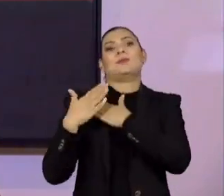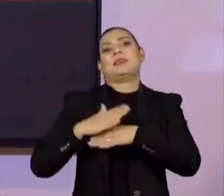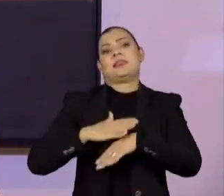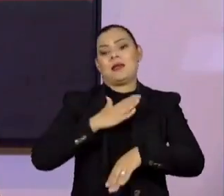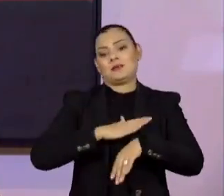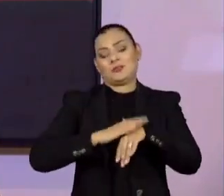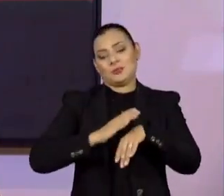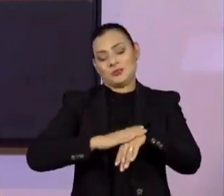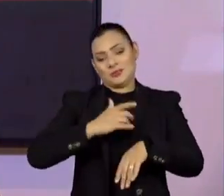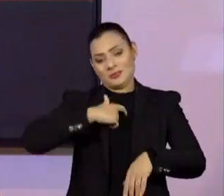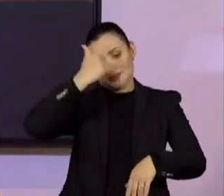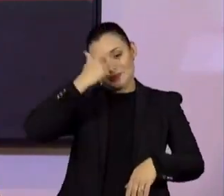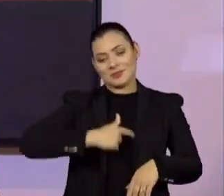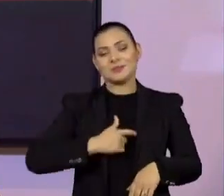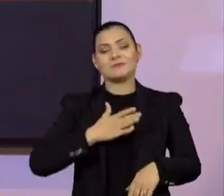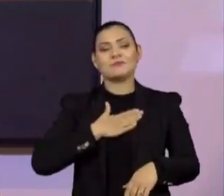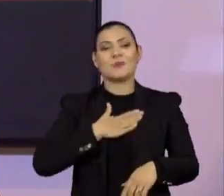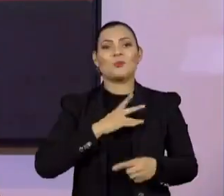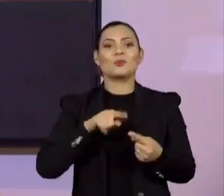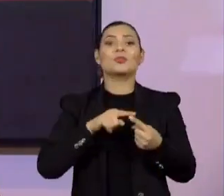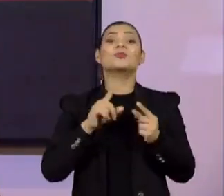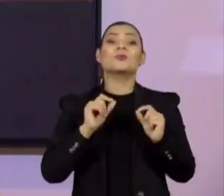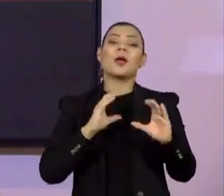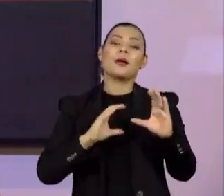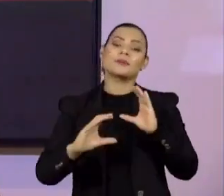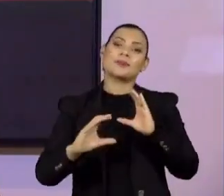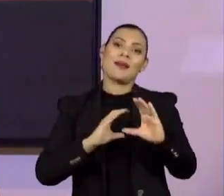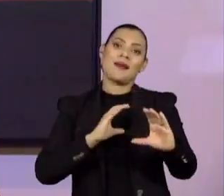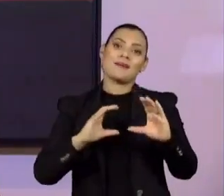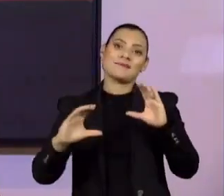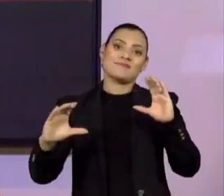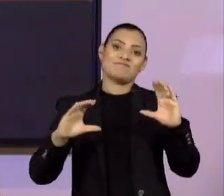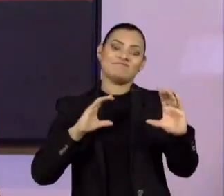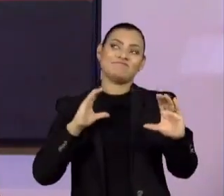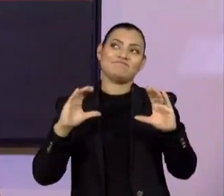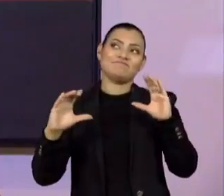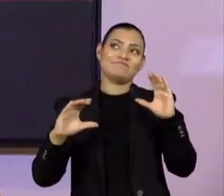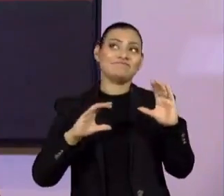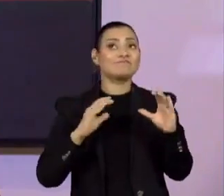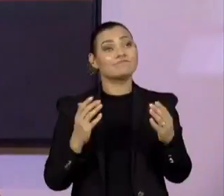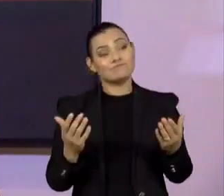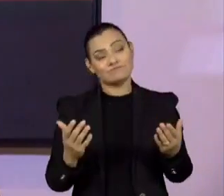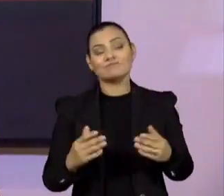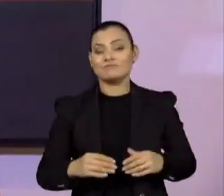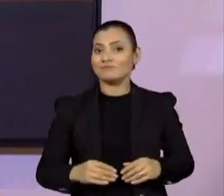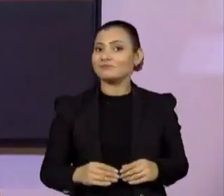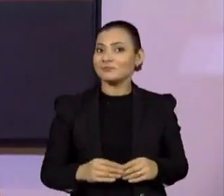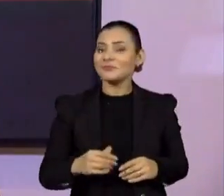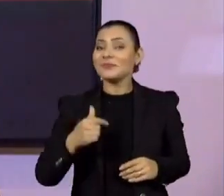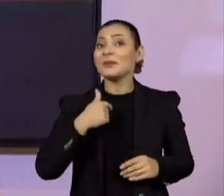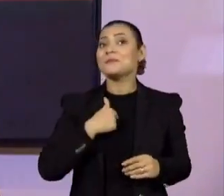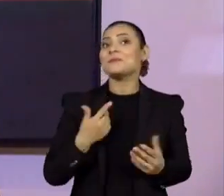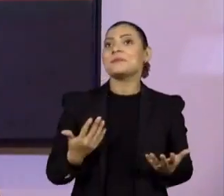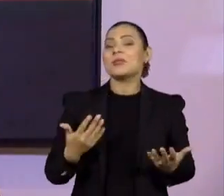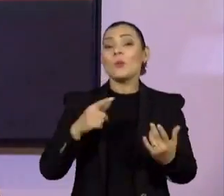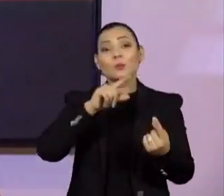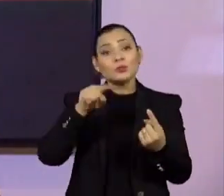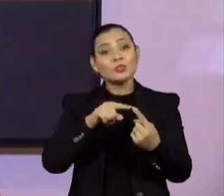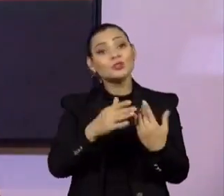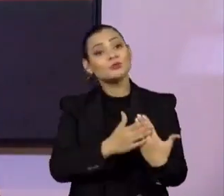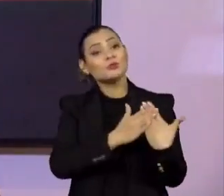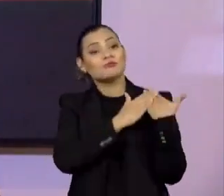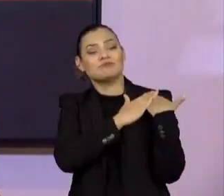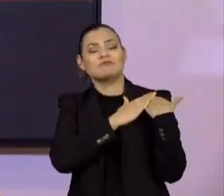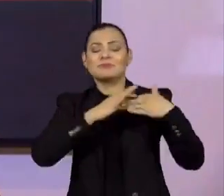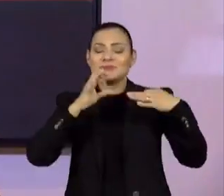de cantar, a minha missão